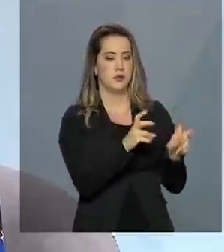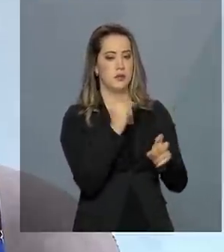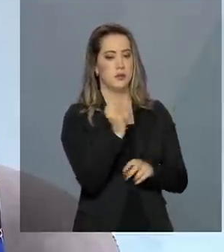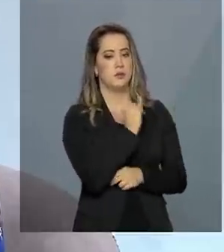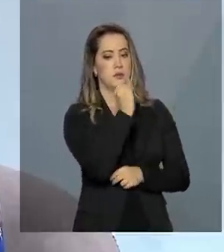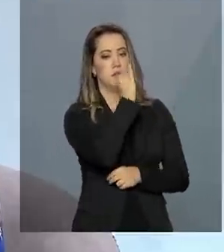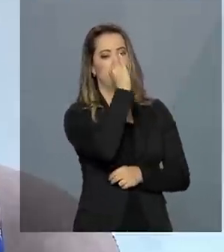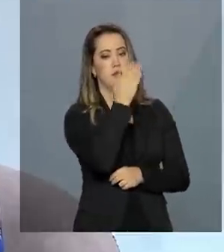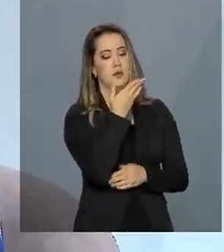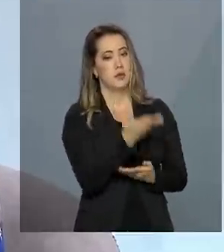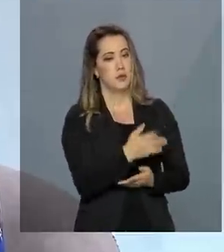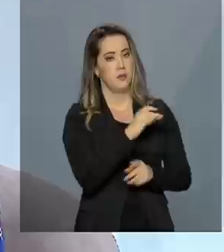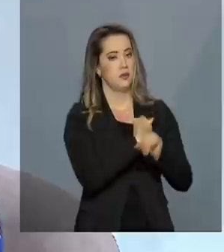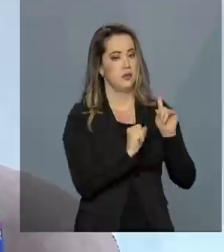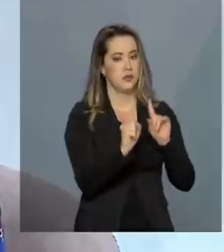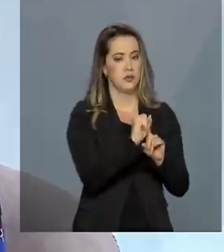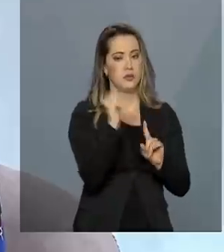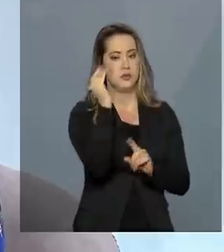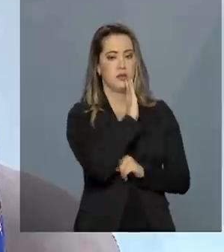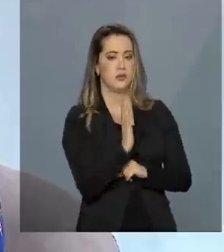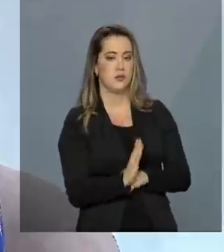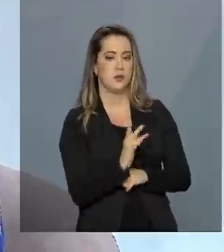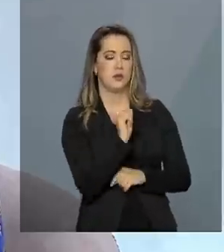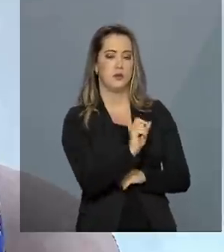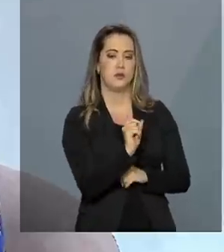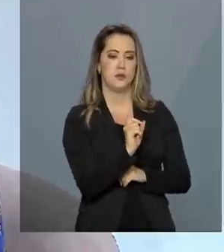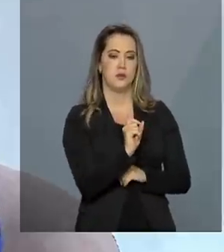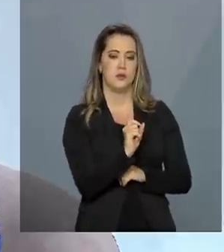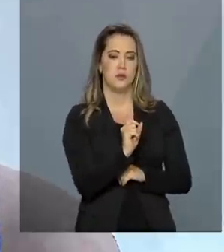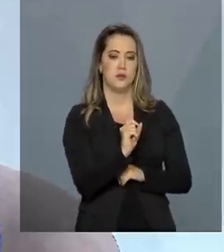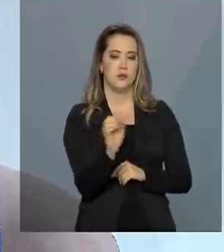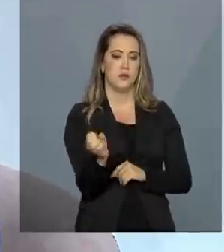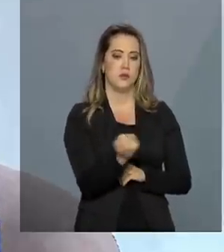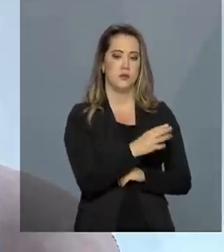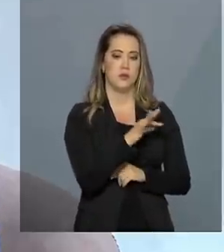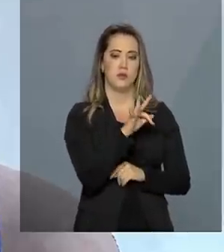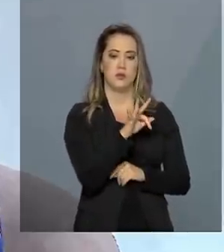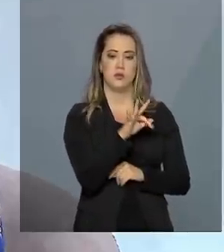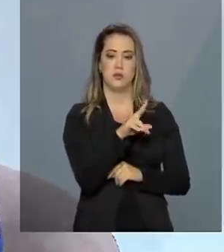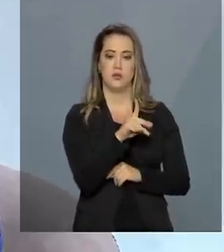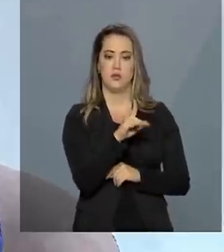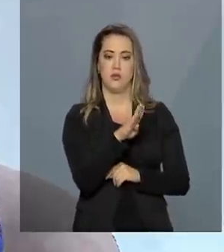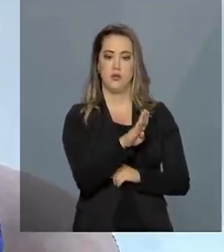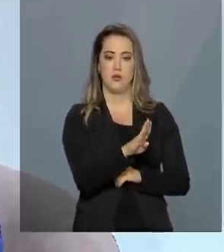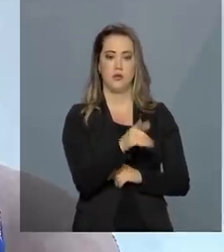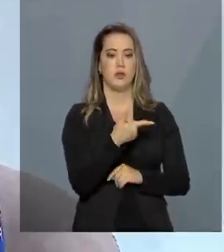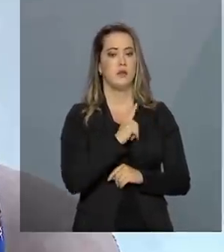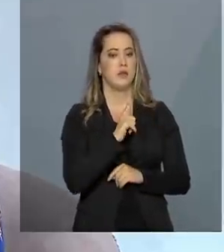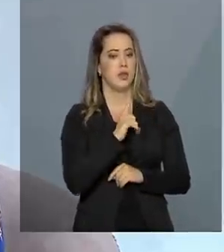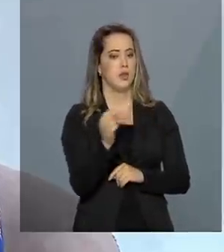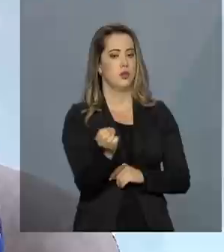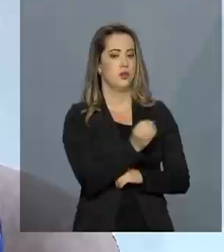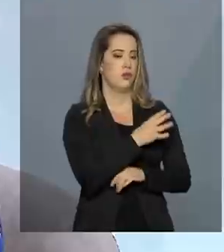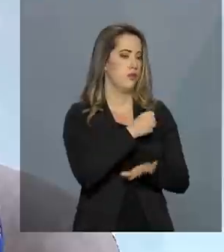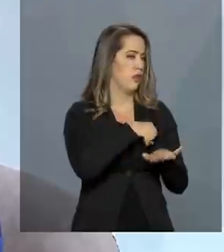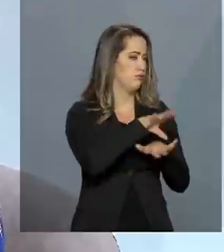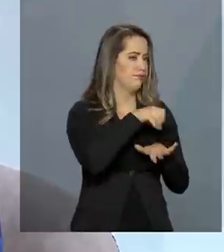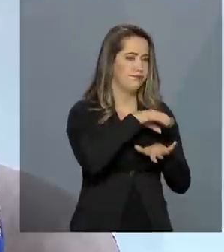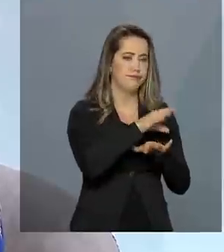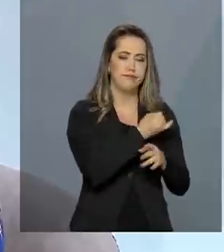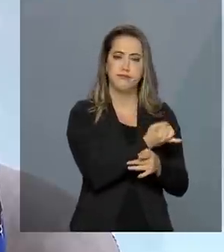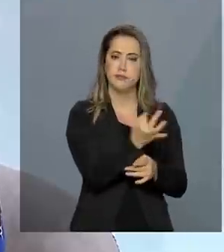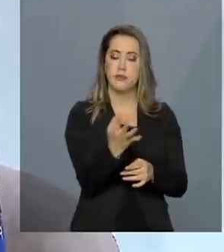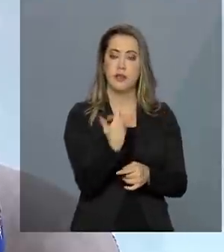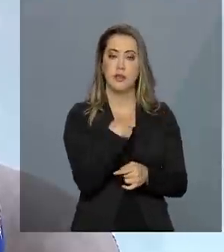importante para a sociedade brasileira. O novo Fundeb traz muitas novidades, dentre elas